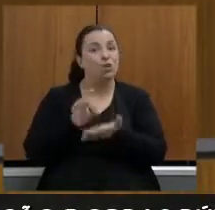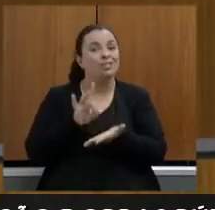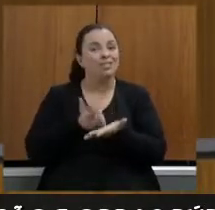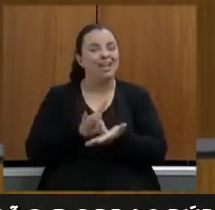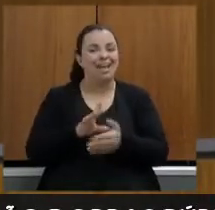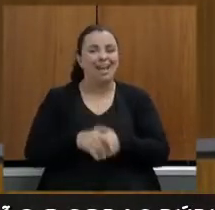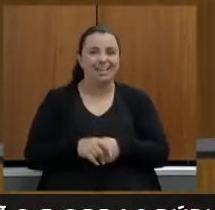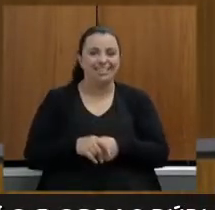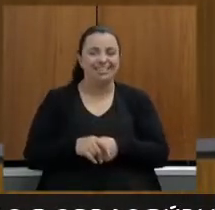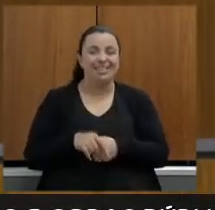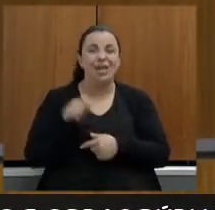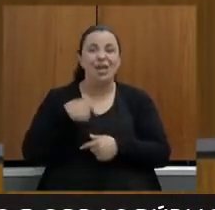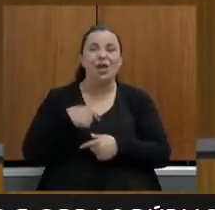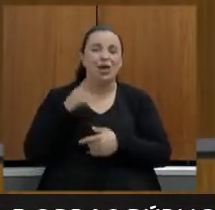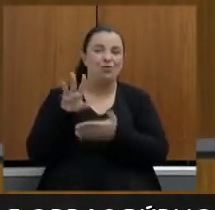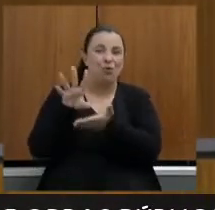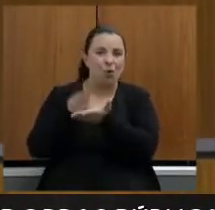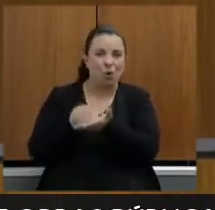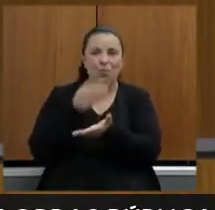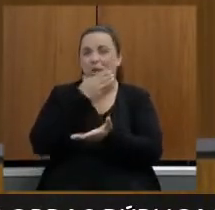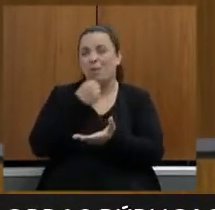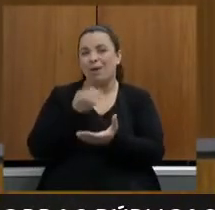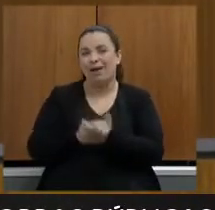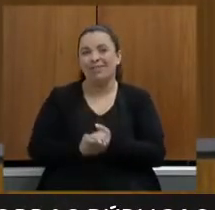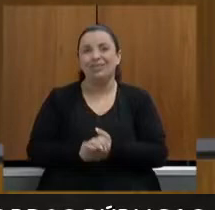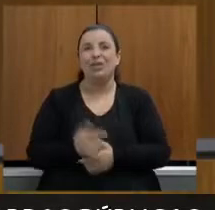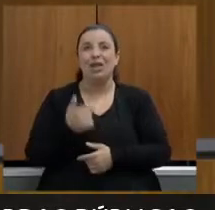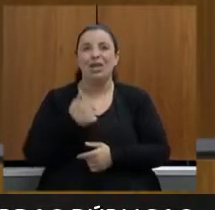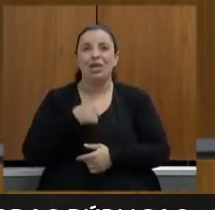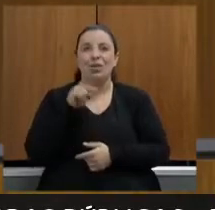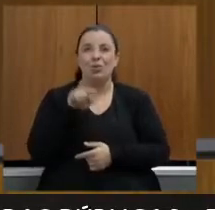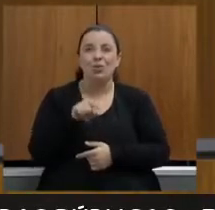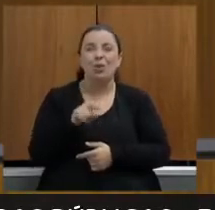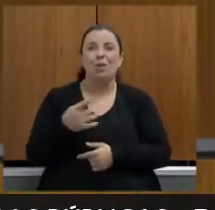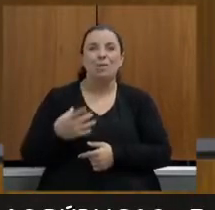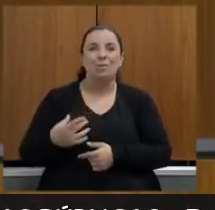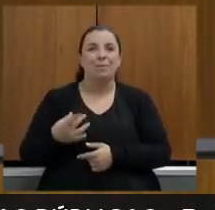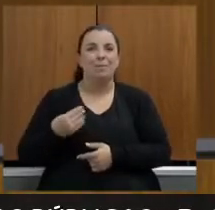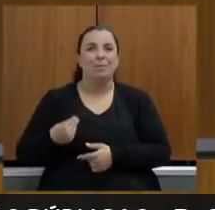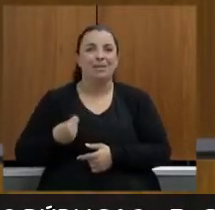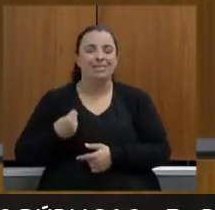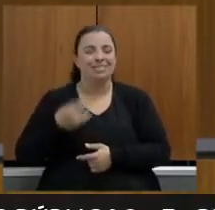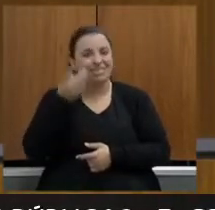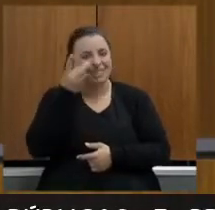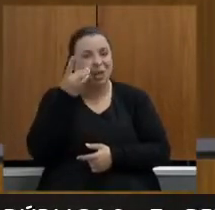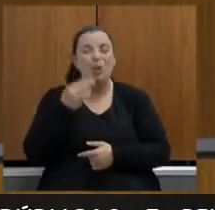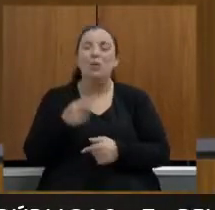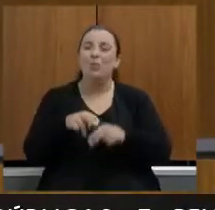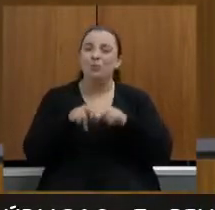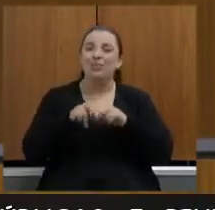marido é nordestino eu tu e é presencial porque a recepção lá é boa muito